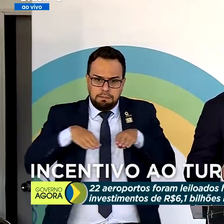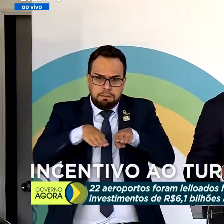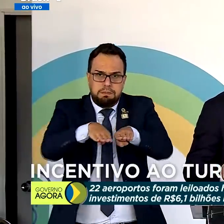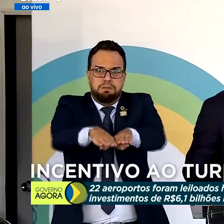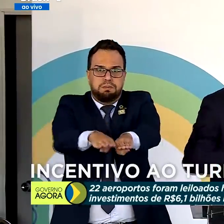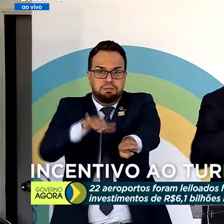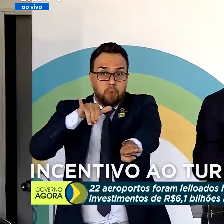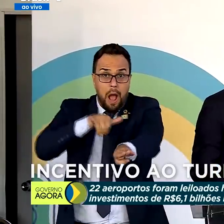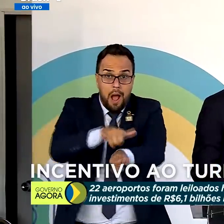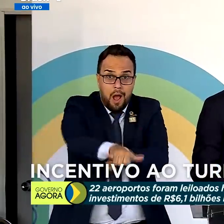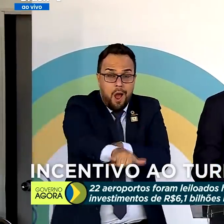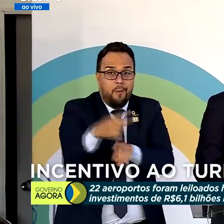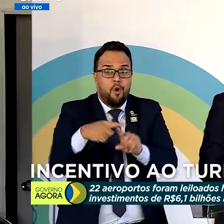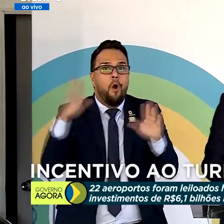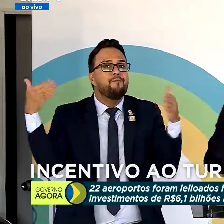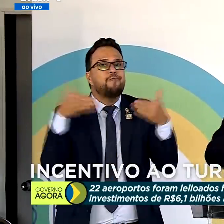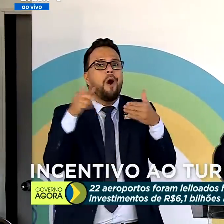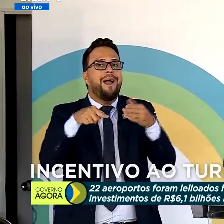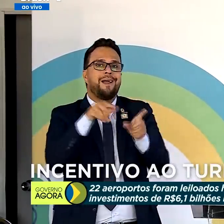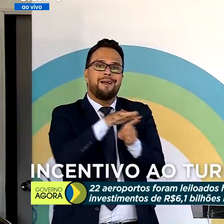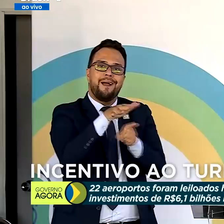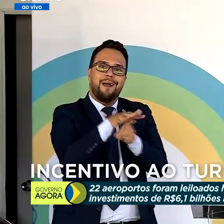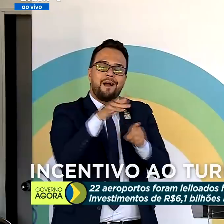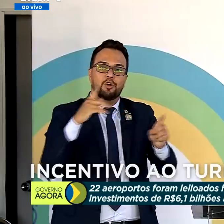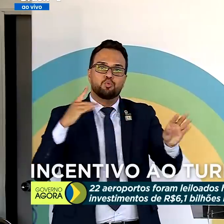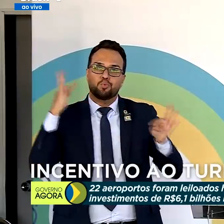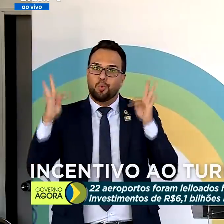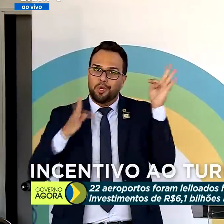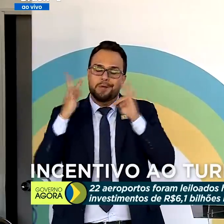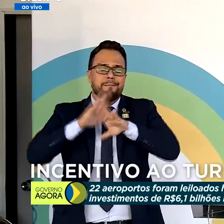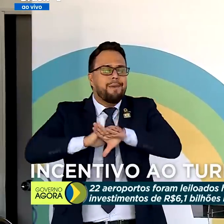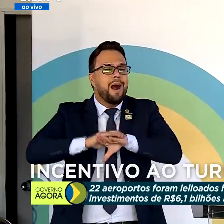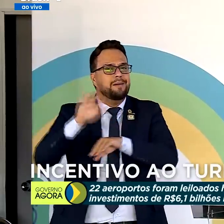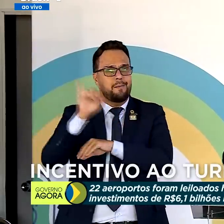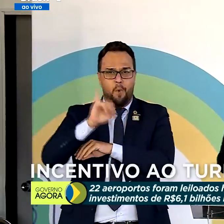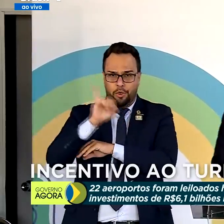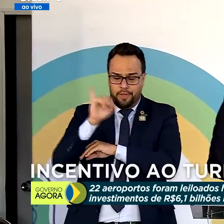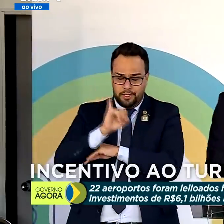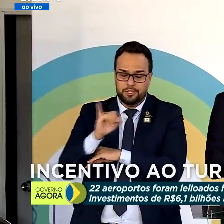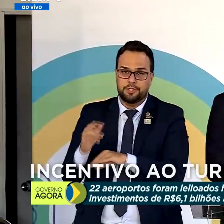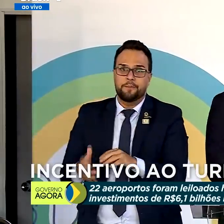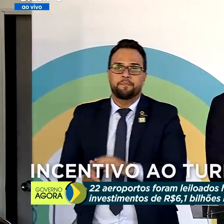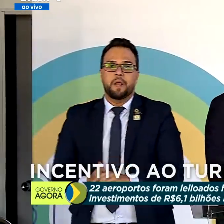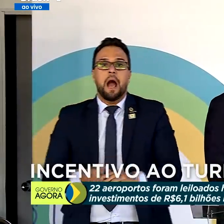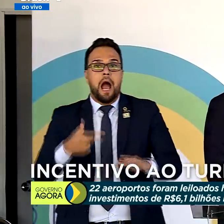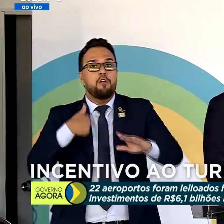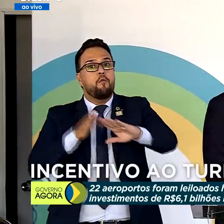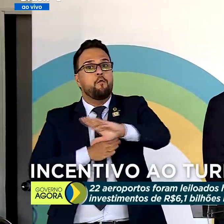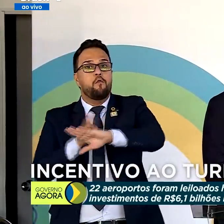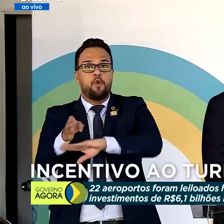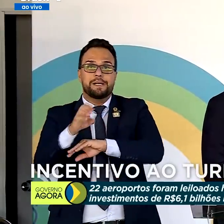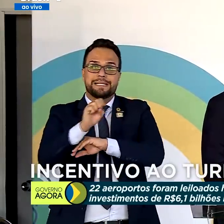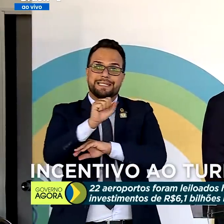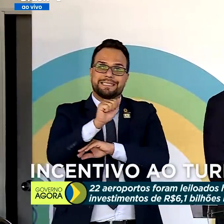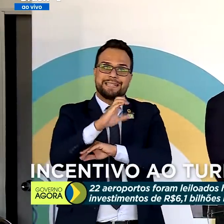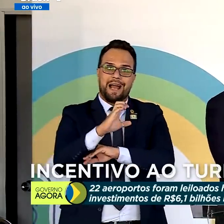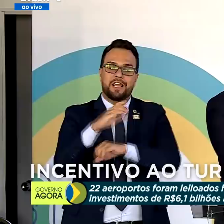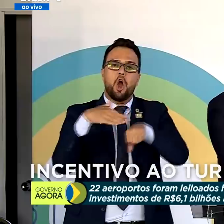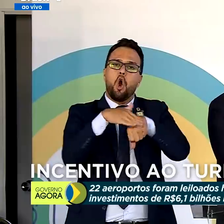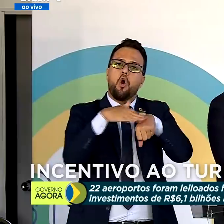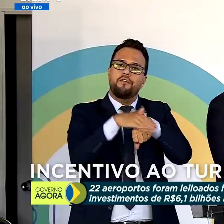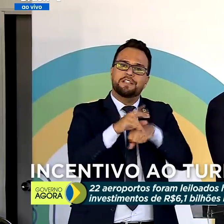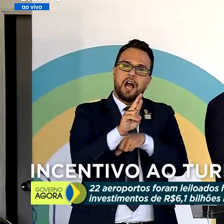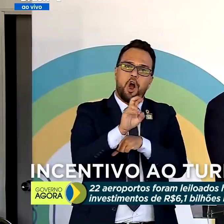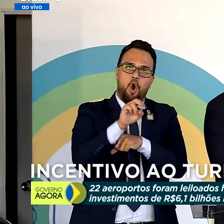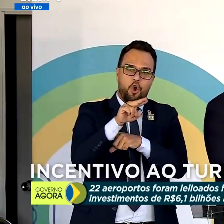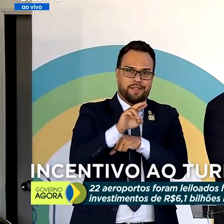turismo. Essa é a principal e a mais importante. E nós fomos na SAC falar com o Ronei, que, aliás, é